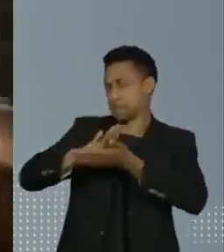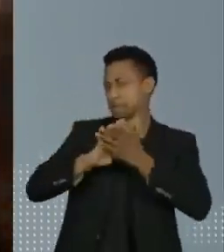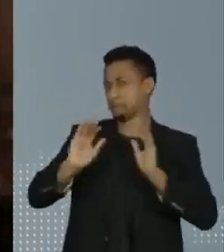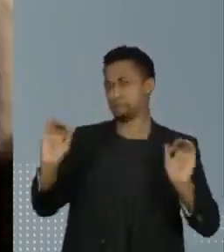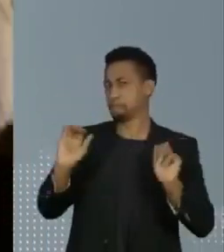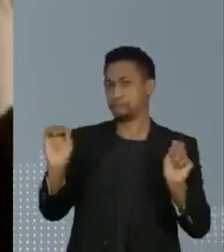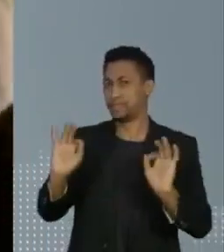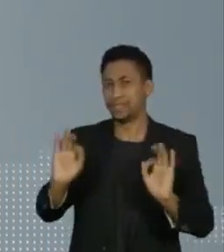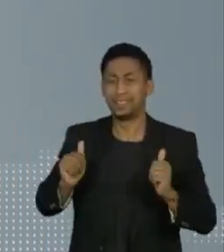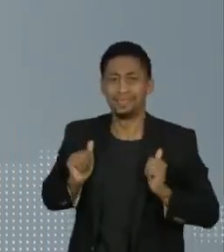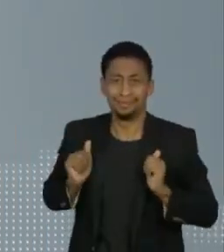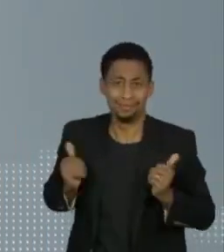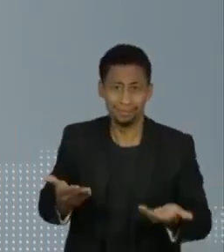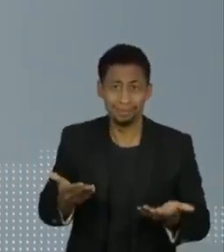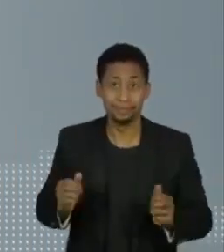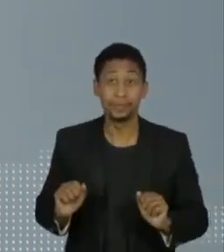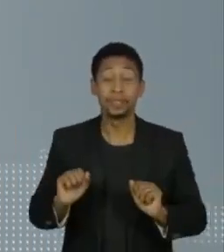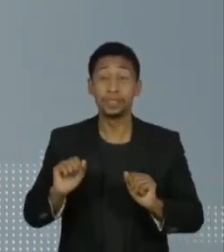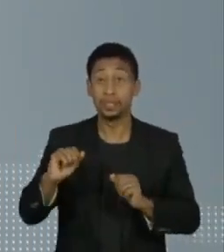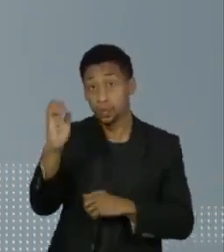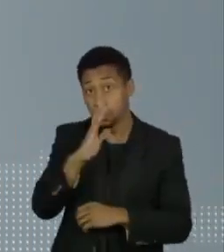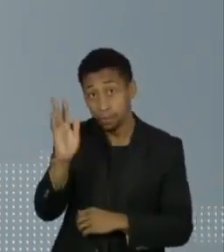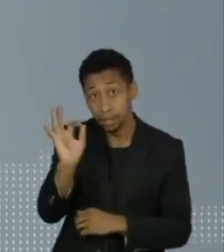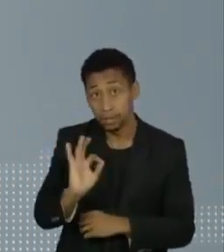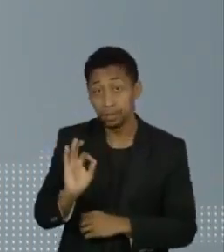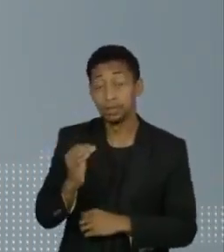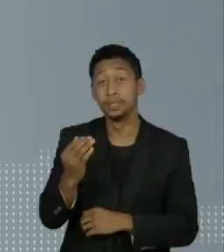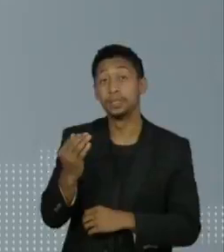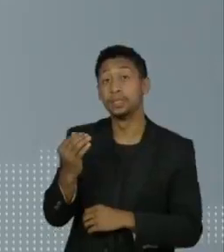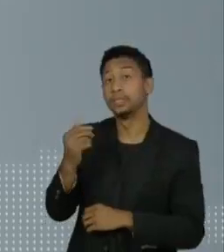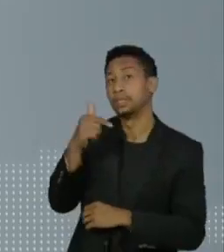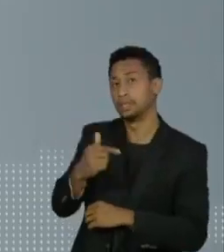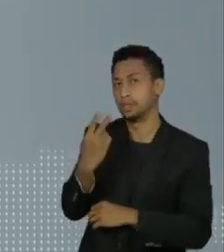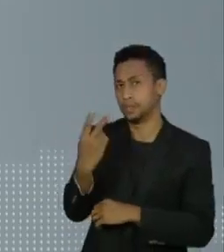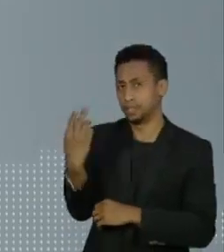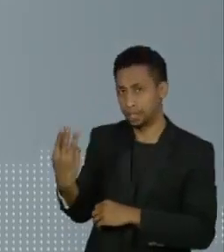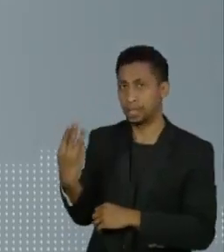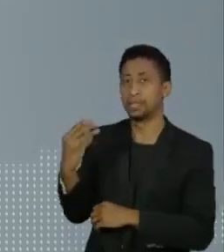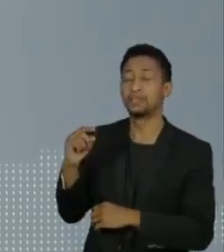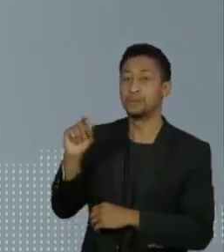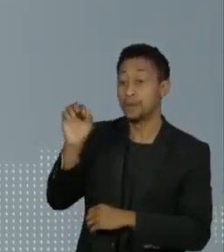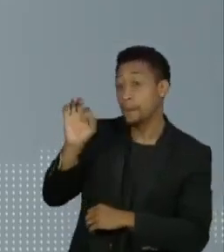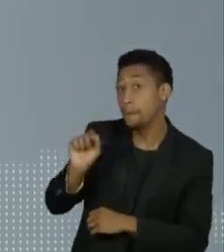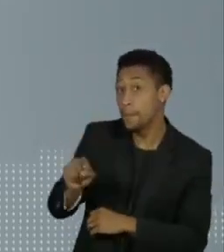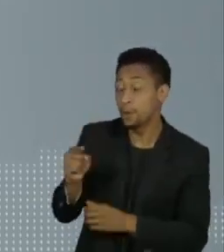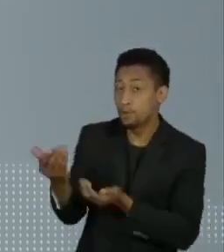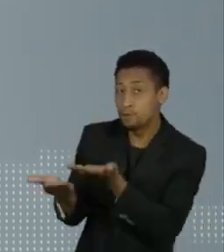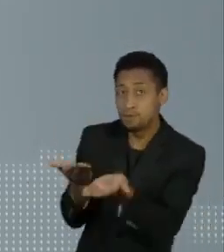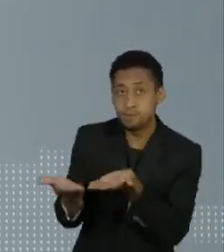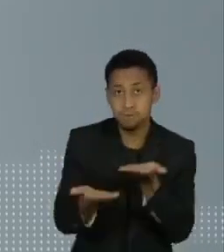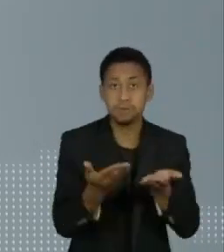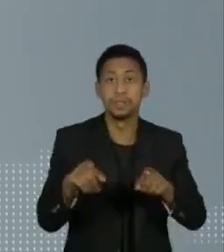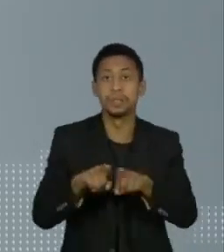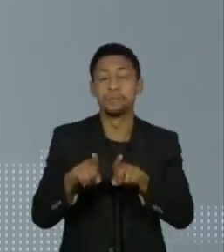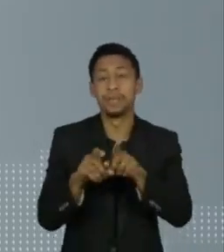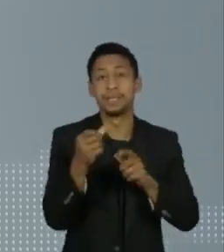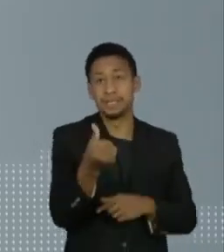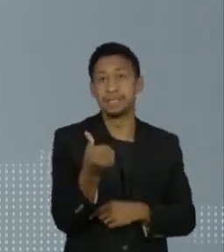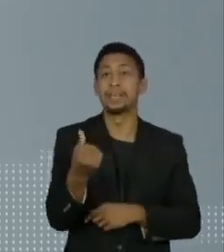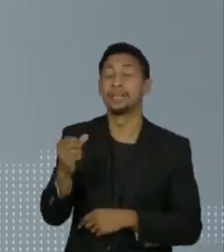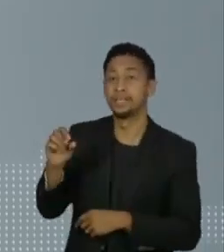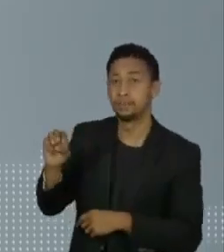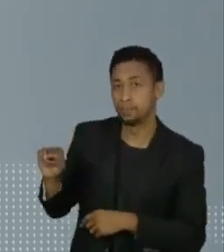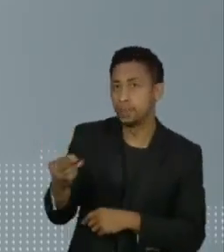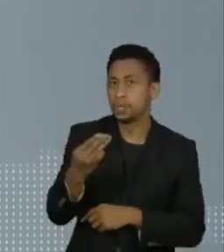festa nem sabia do evento. No país, são mais de 723 mil pacientes em acompanhamento e mais de 6,6 milhões